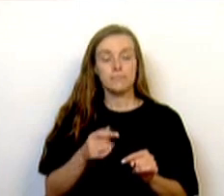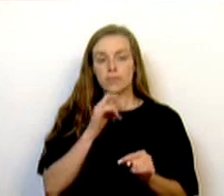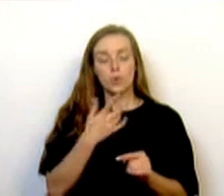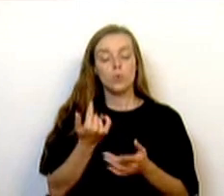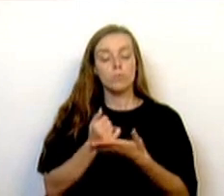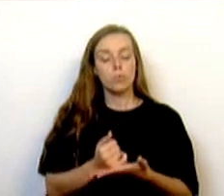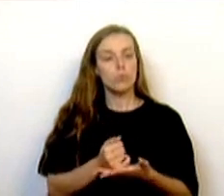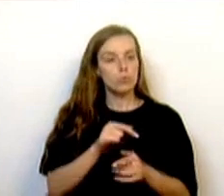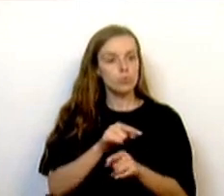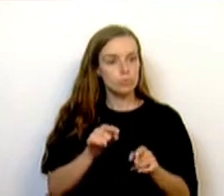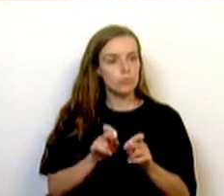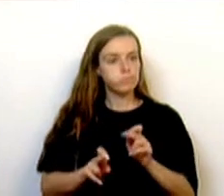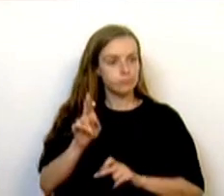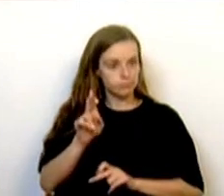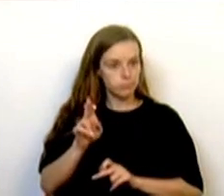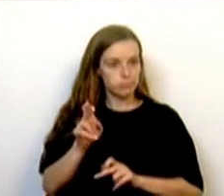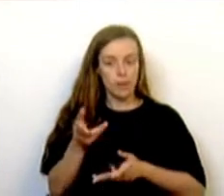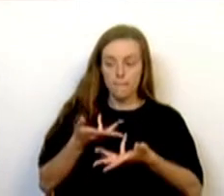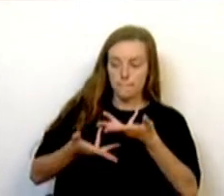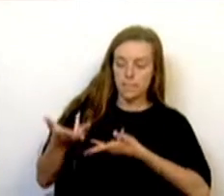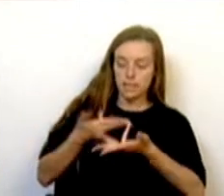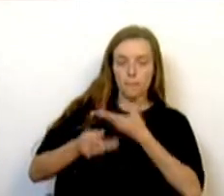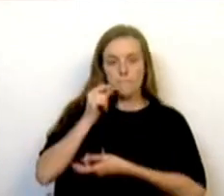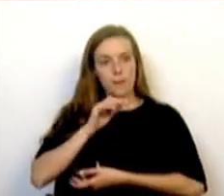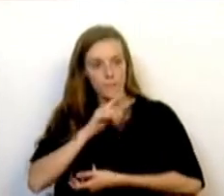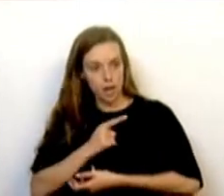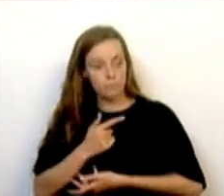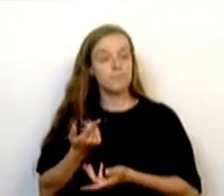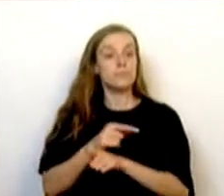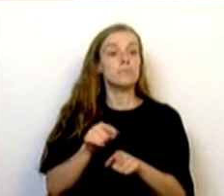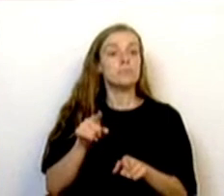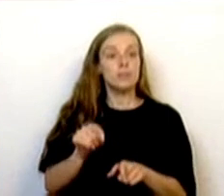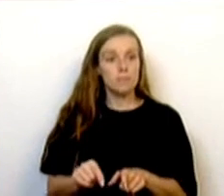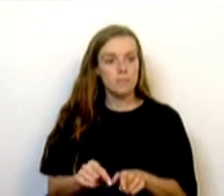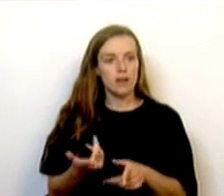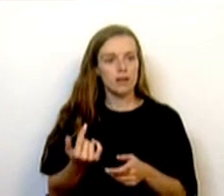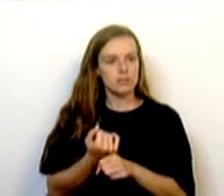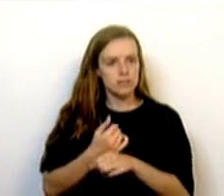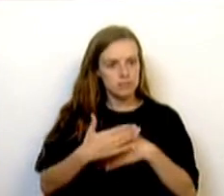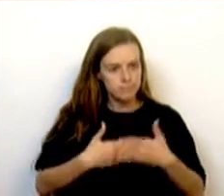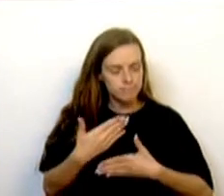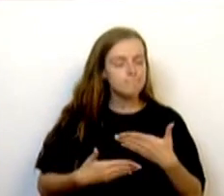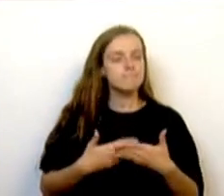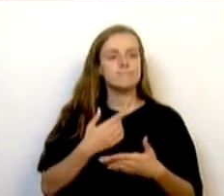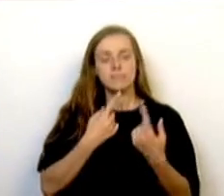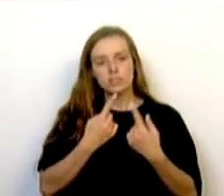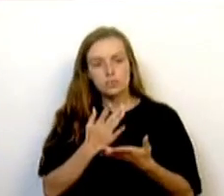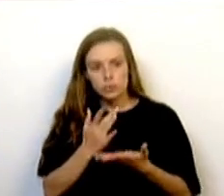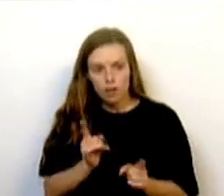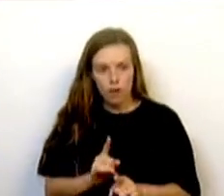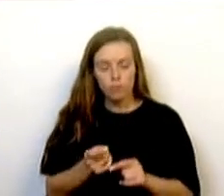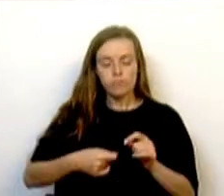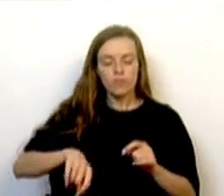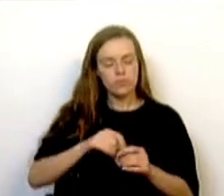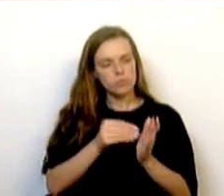subsídio é aumentado. E é assim, com trabalho, com a ação em vez de proclamação, que invertemos ciclos de